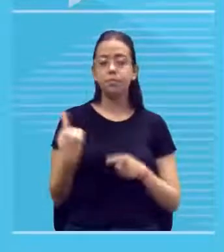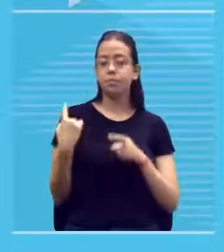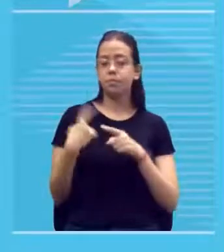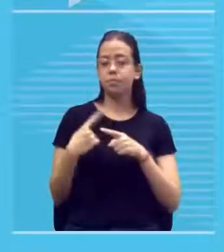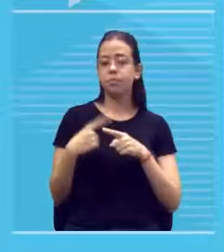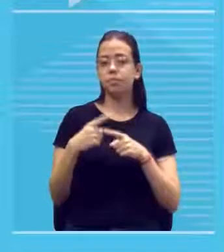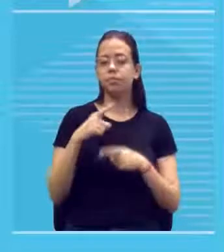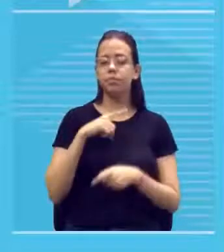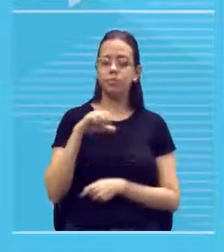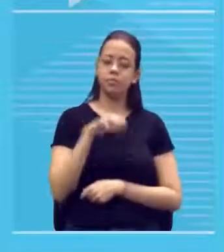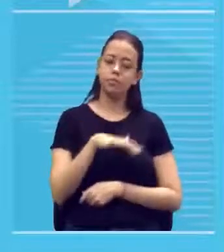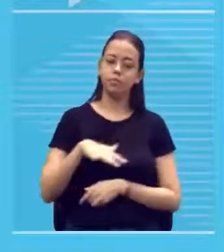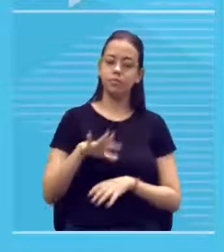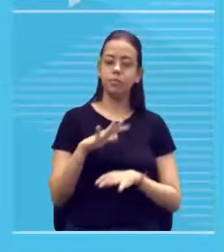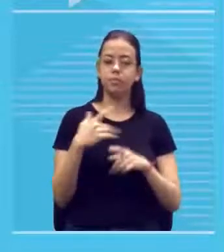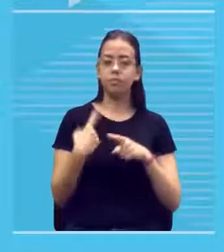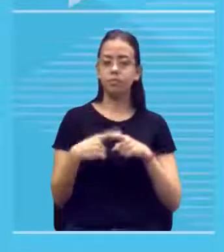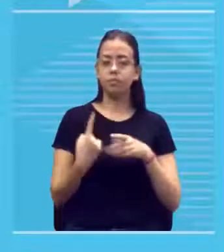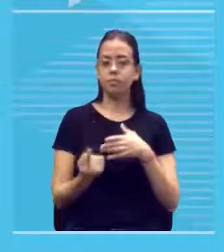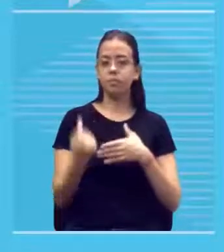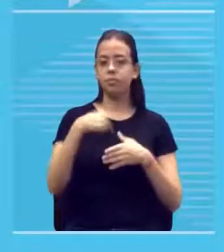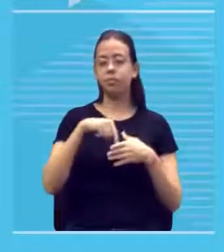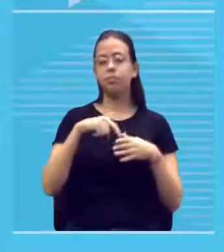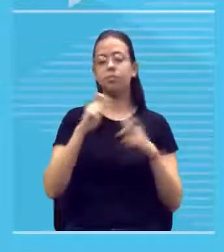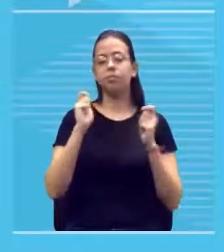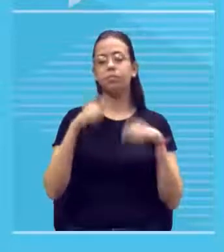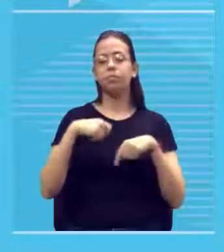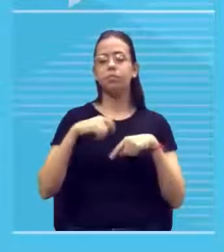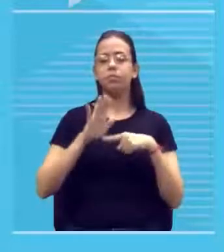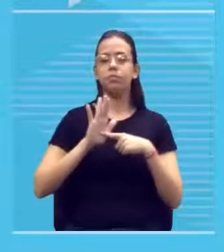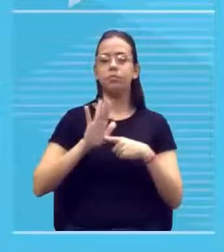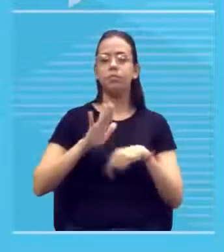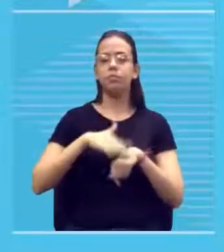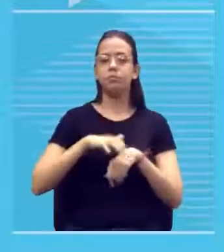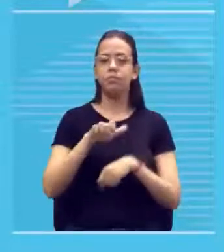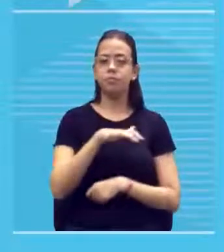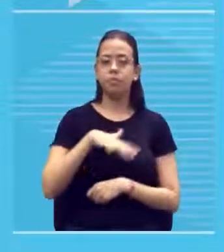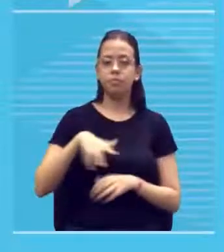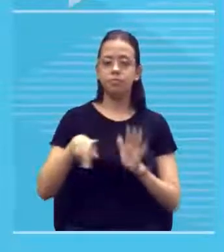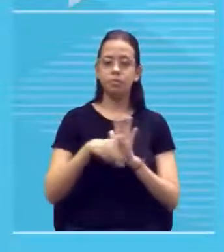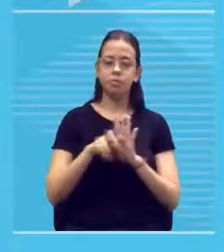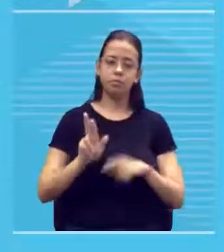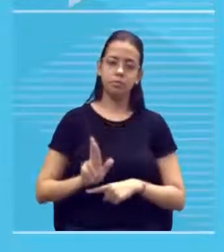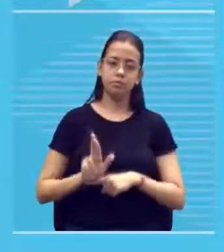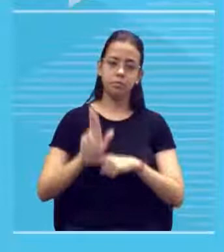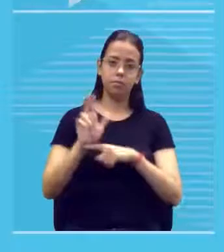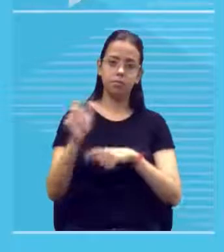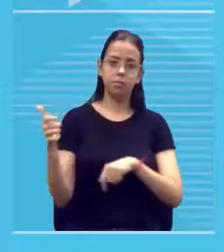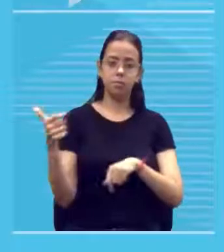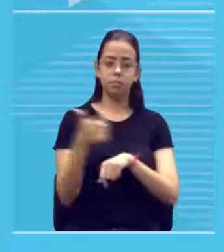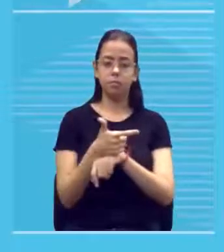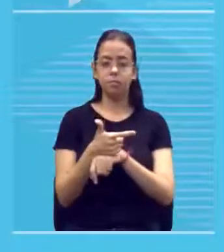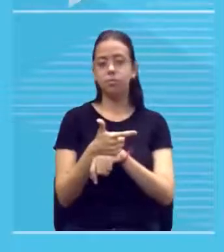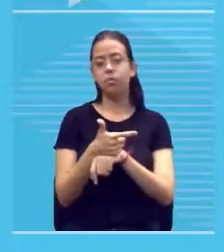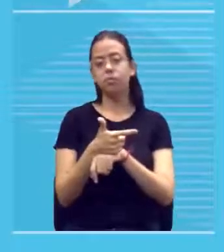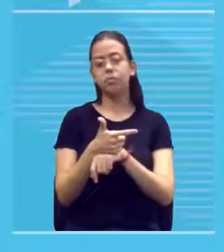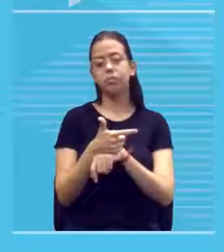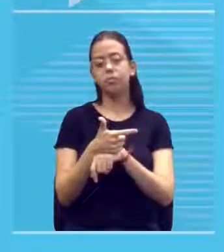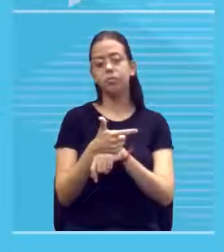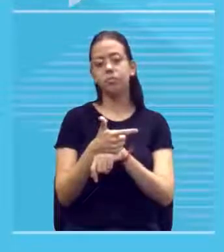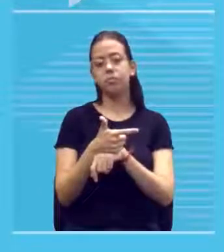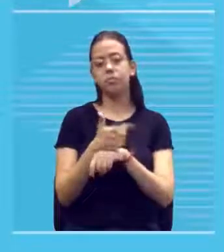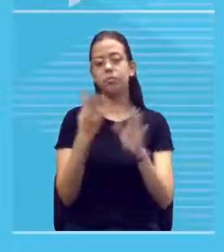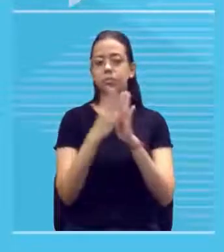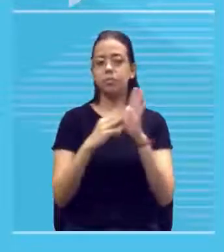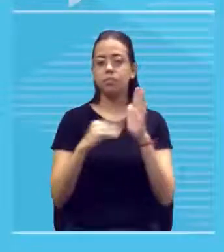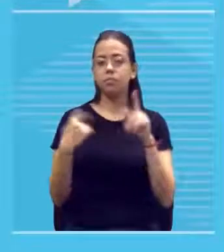porque o subjetivo dá muito mais espaço pra representação do que o figurativo figurativo a imagem se